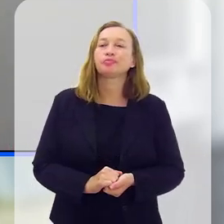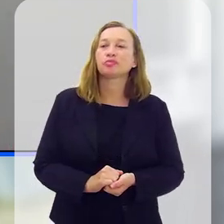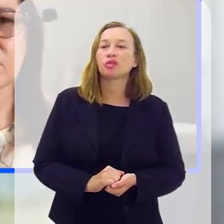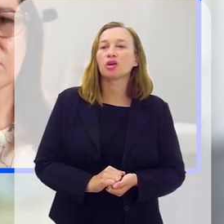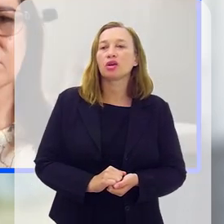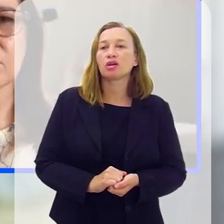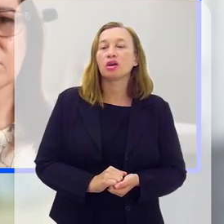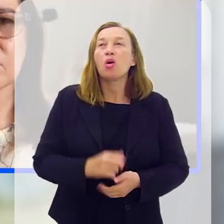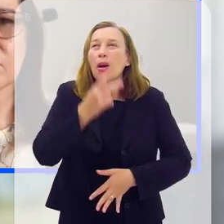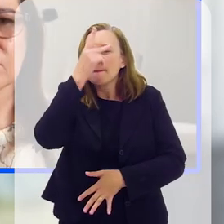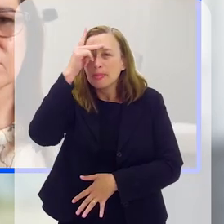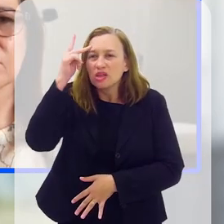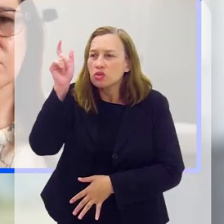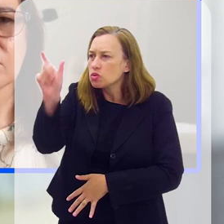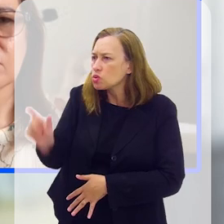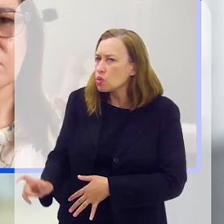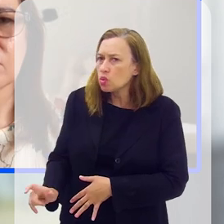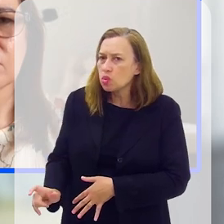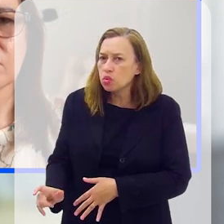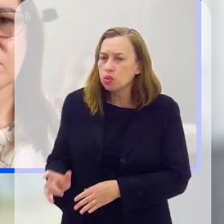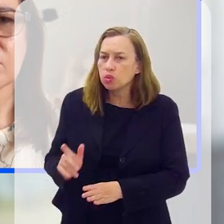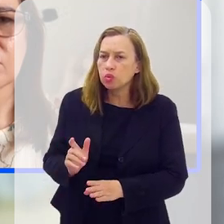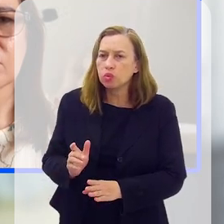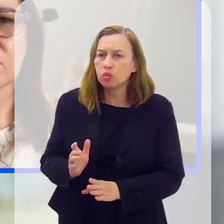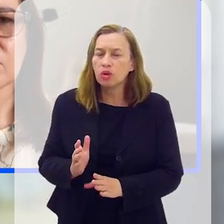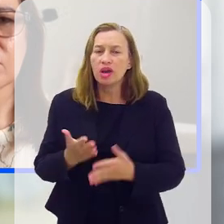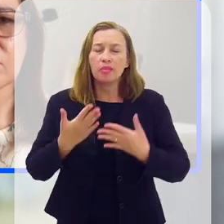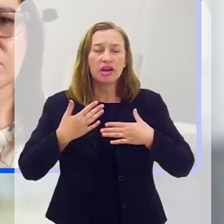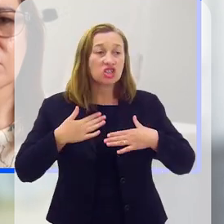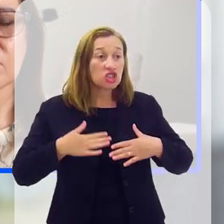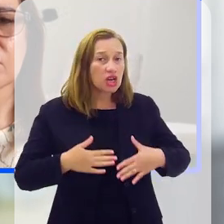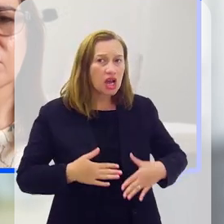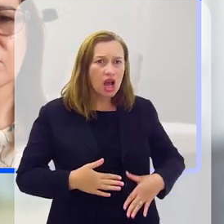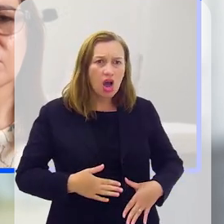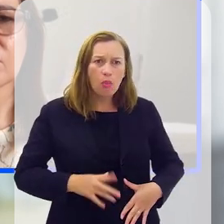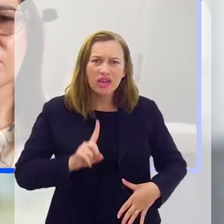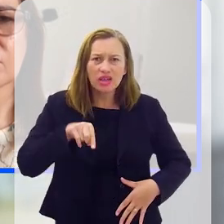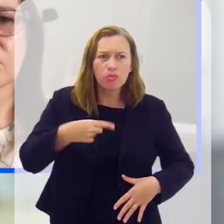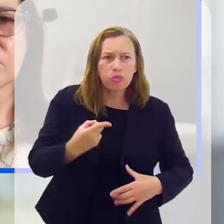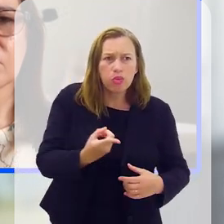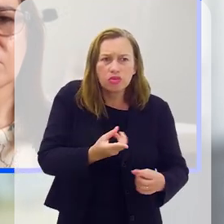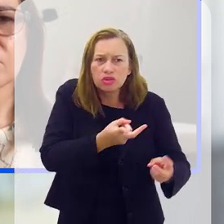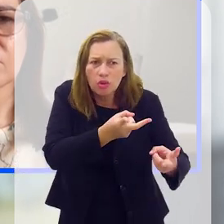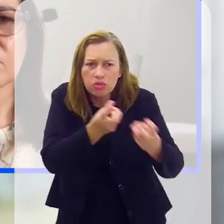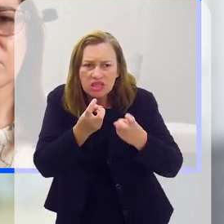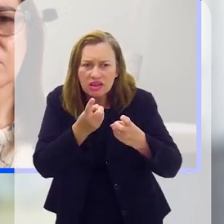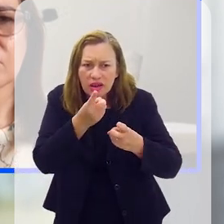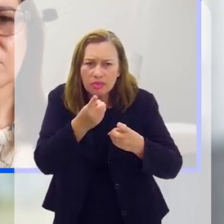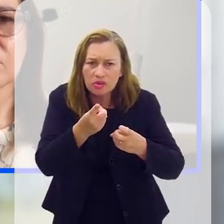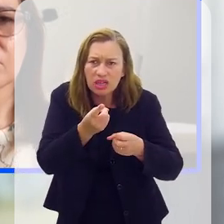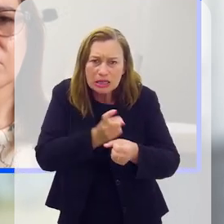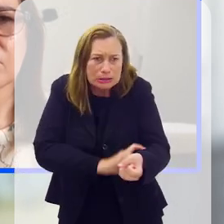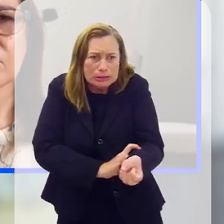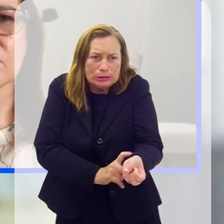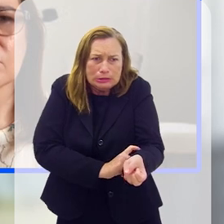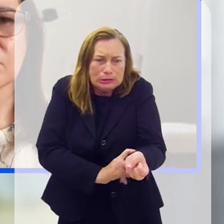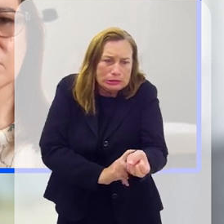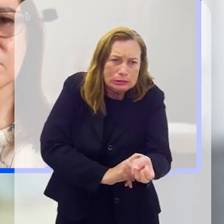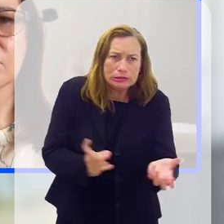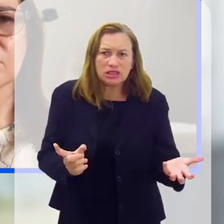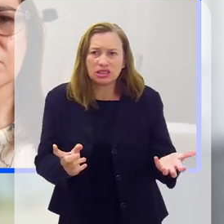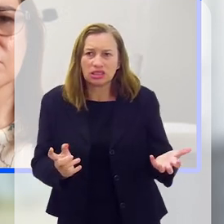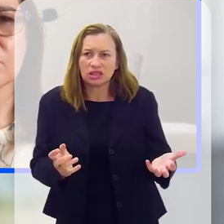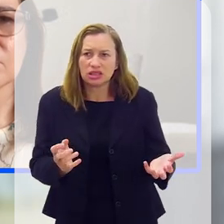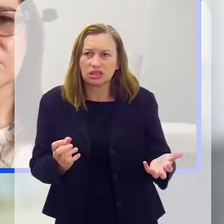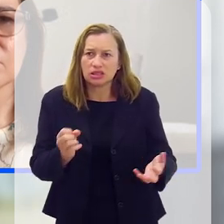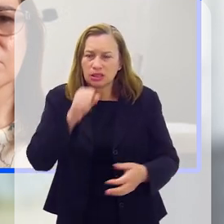de comportamento. Uma pessoa que, de repente, é mais moderada e você começa a perceber que essa pessoa está mais agressiva, né,